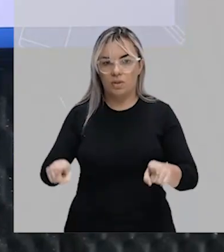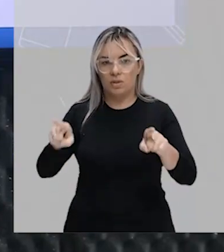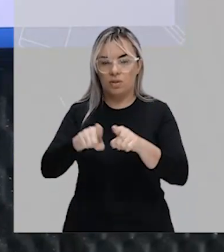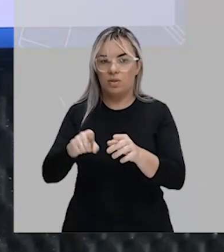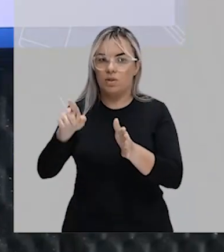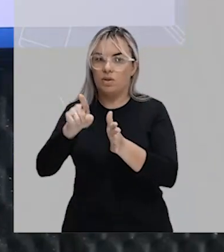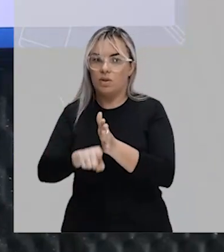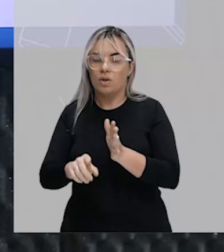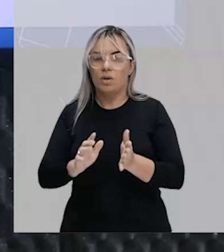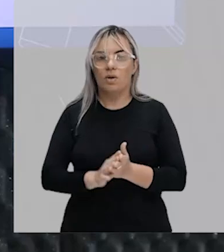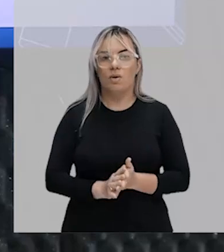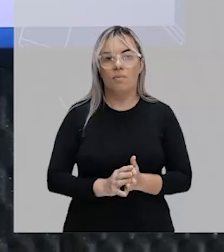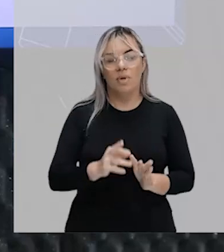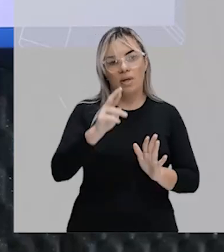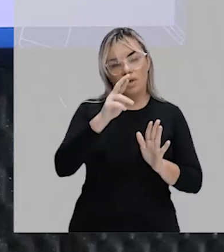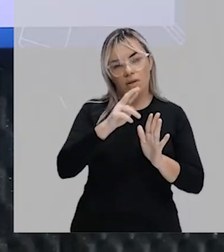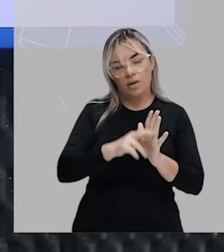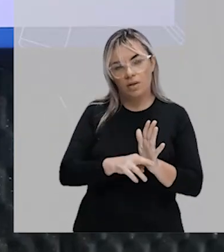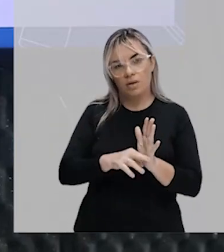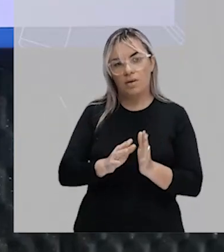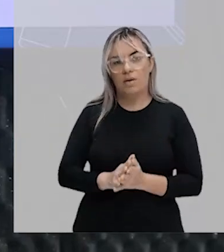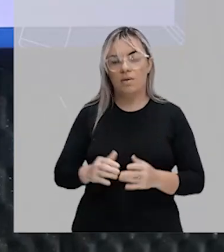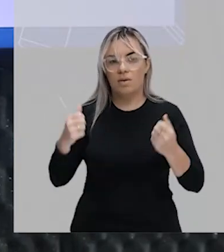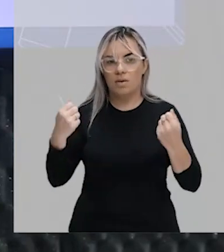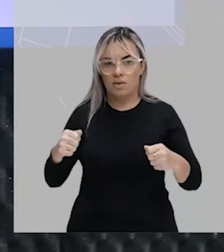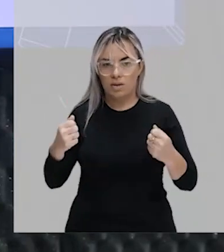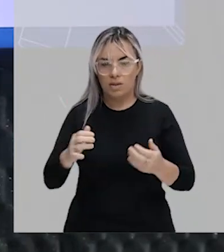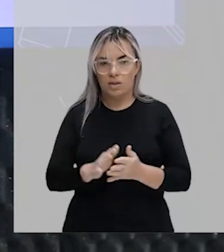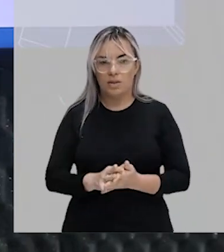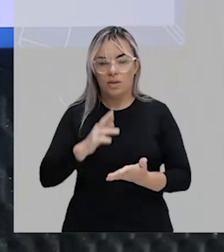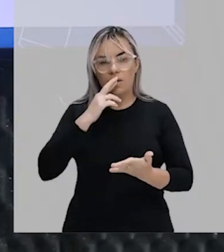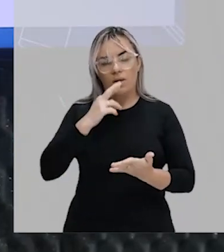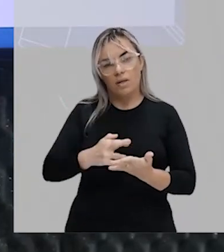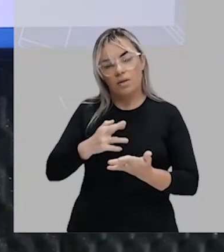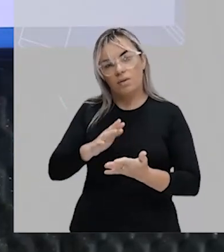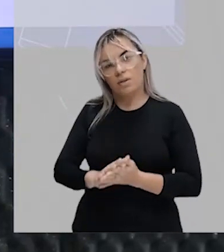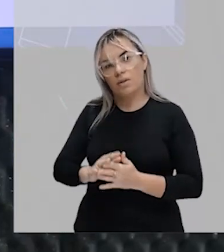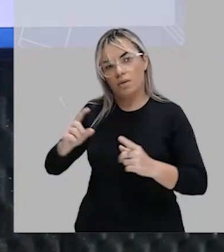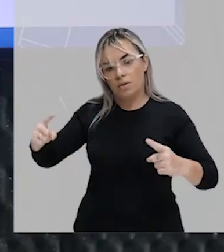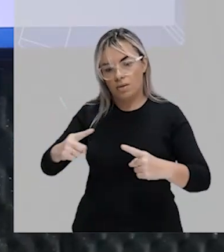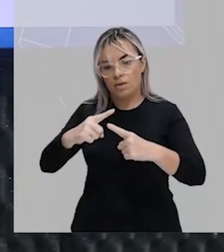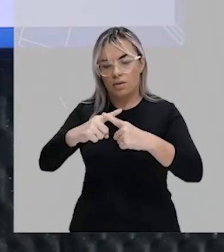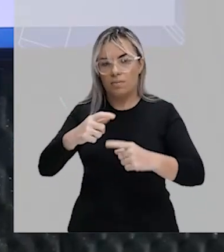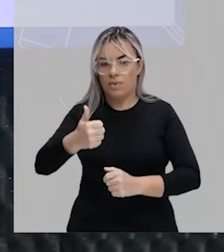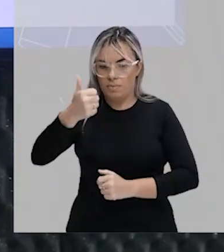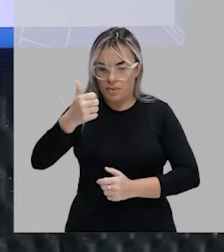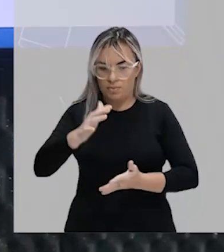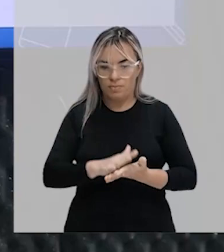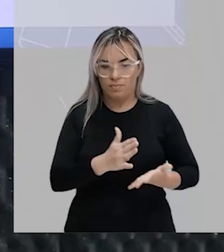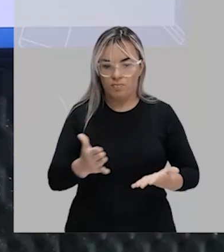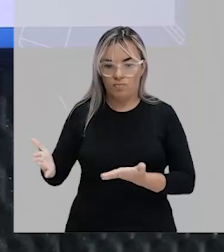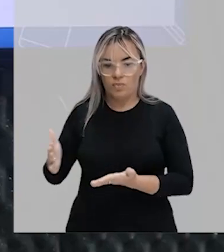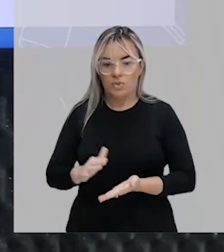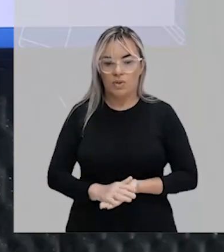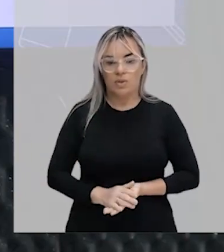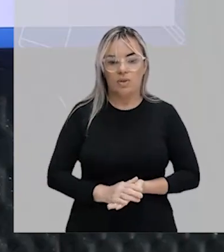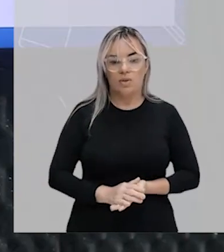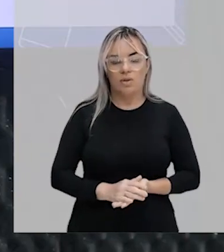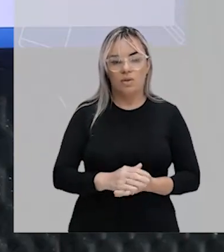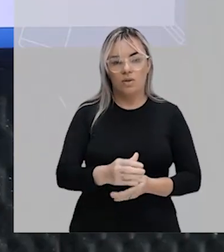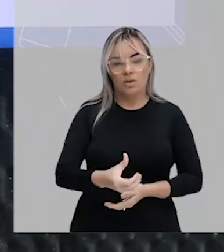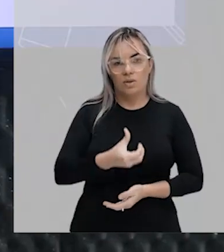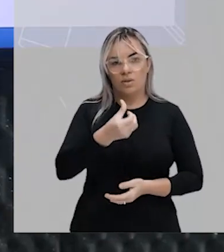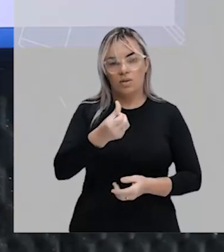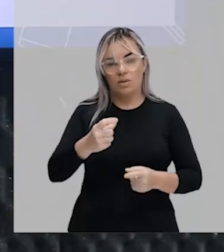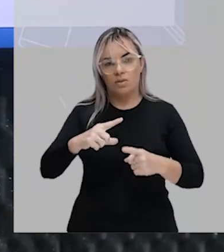ordem das operações, eu preciso responder a multiplicação em primeiro lugar, né? Então, 6 vezes 4, 24, e aí sim, né, vou